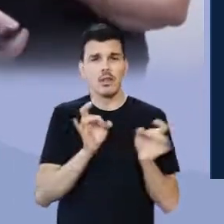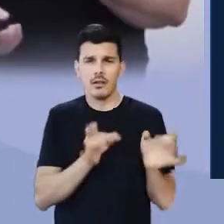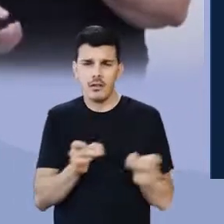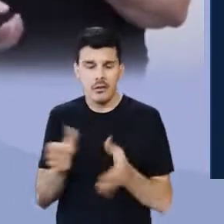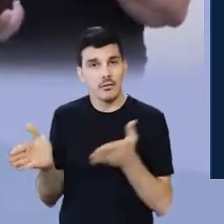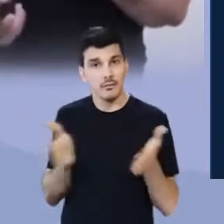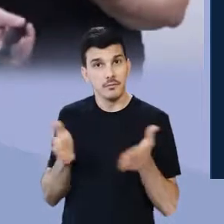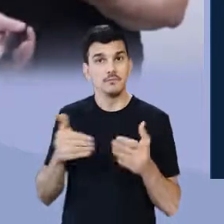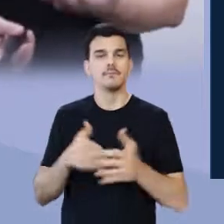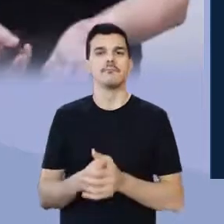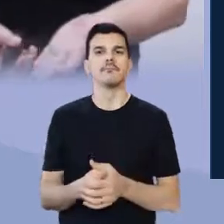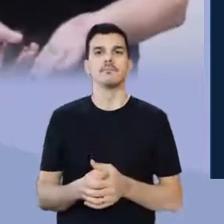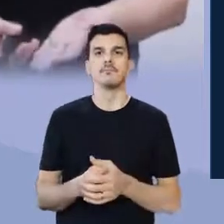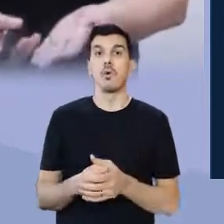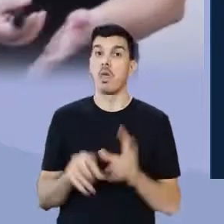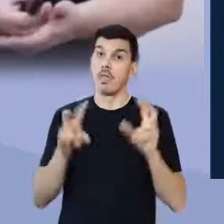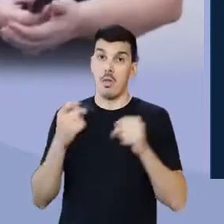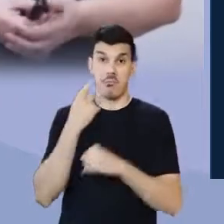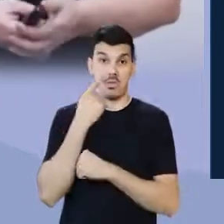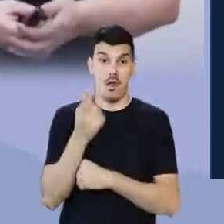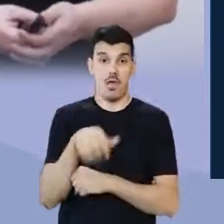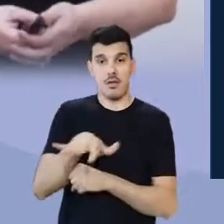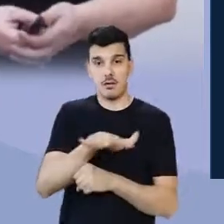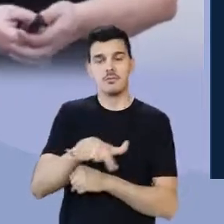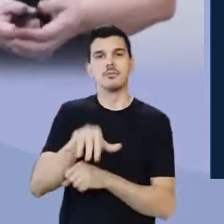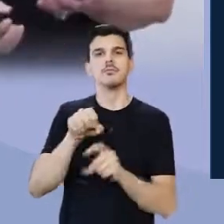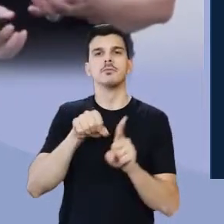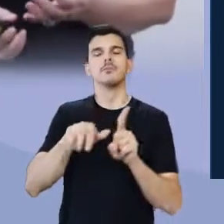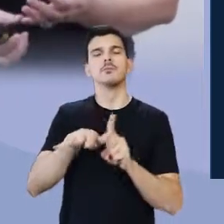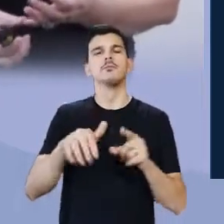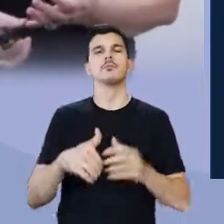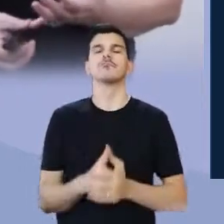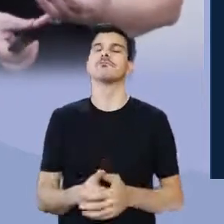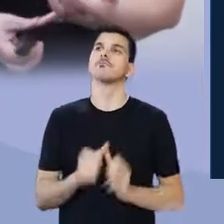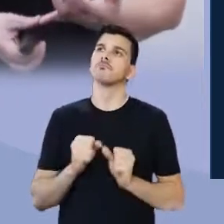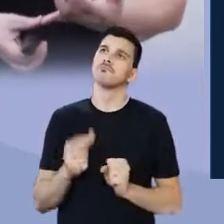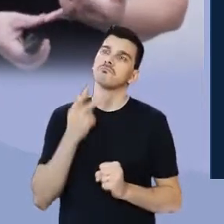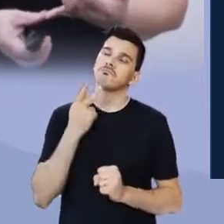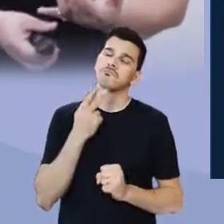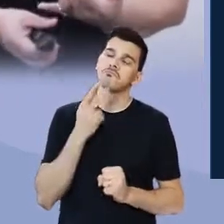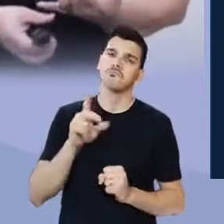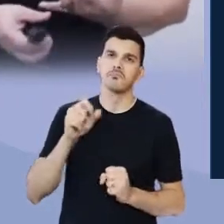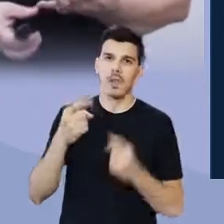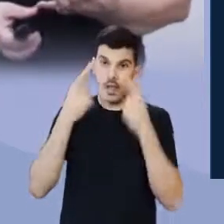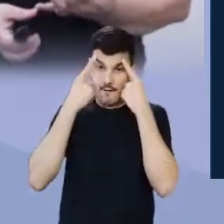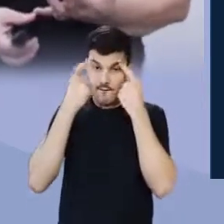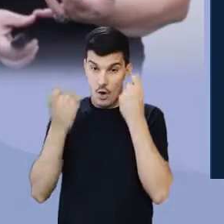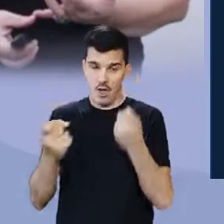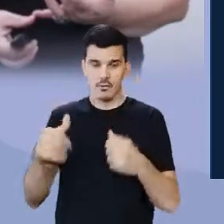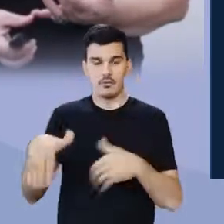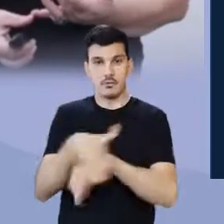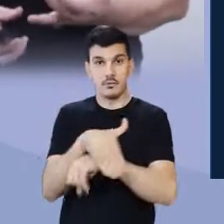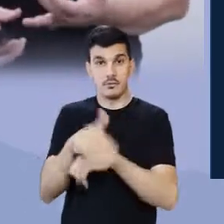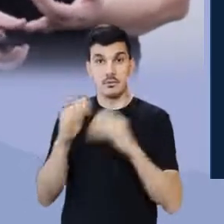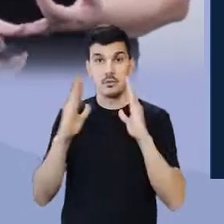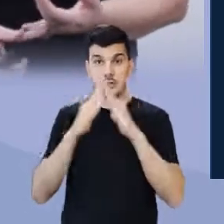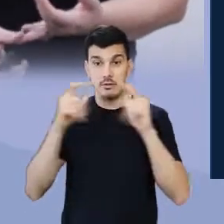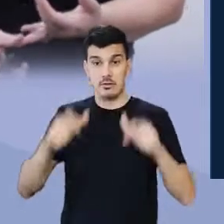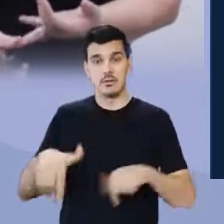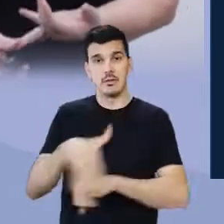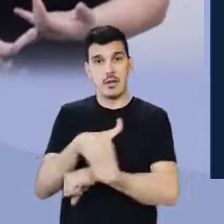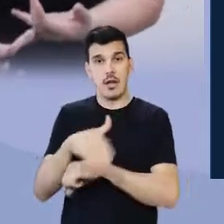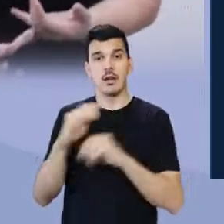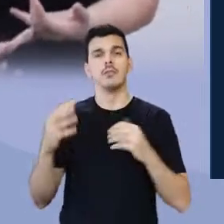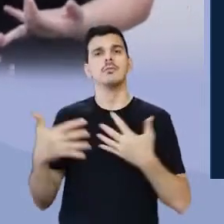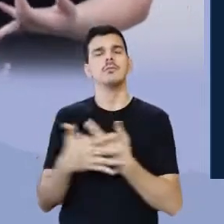aqueles que interessam à sociedade. Eu posso falar sobre a violência urbana, posso